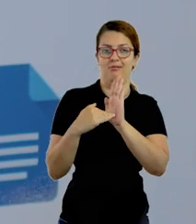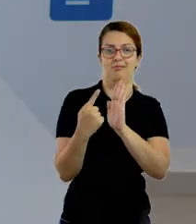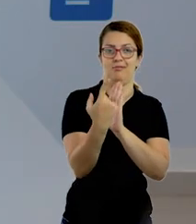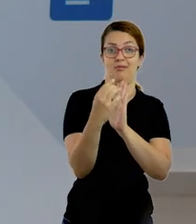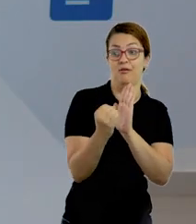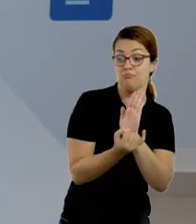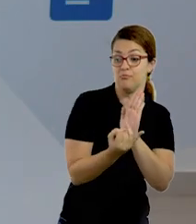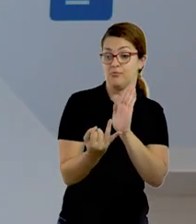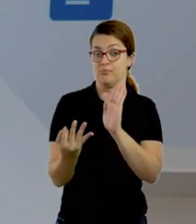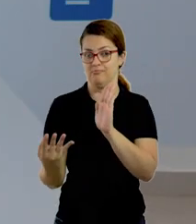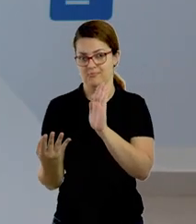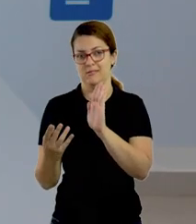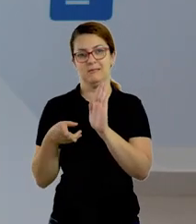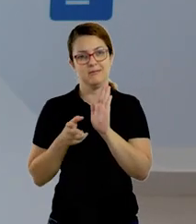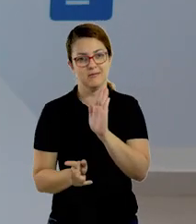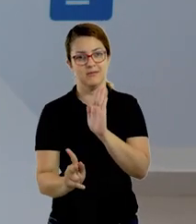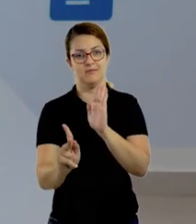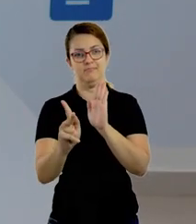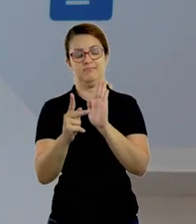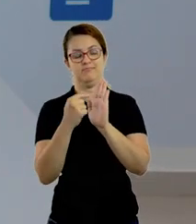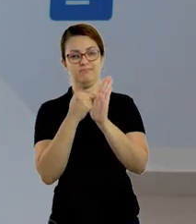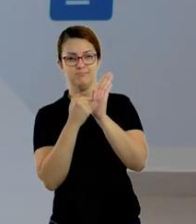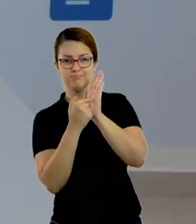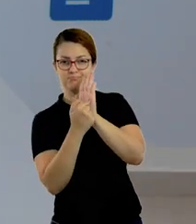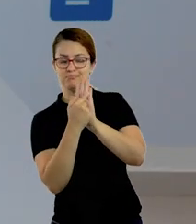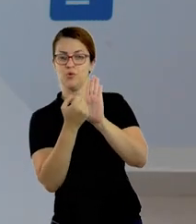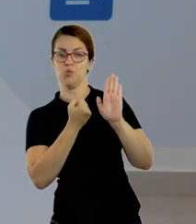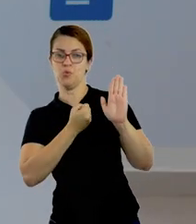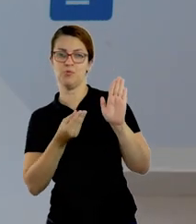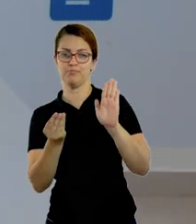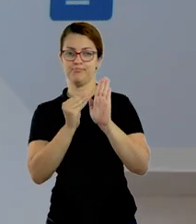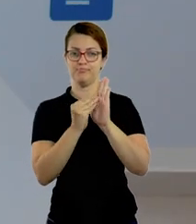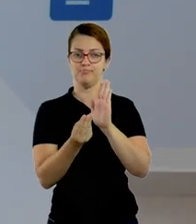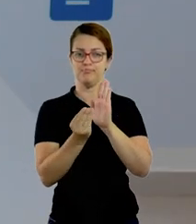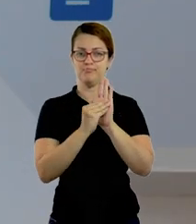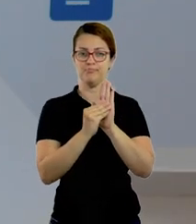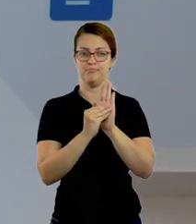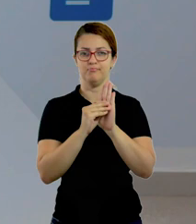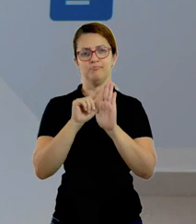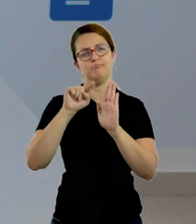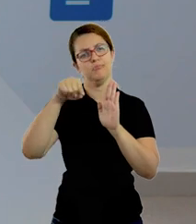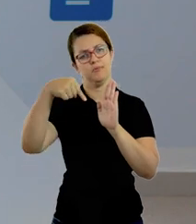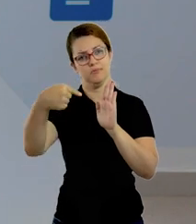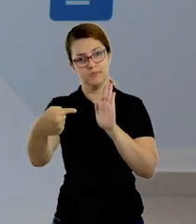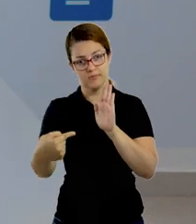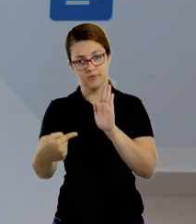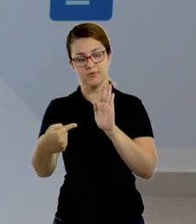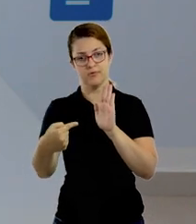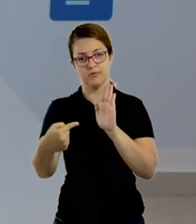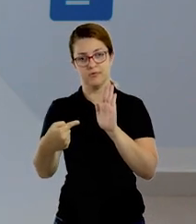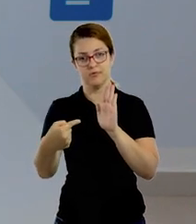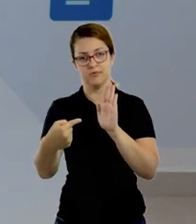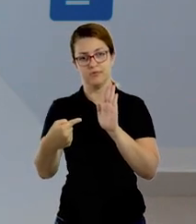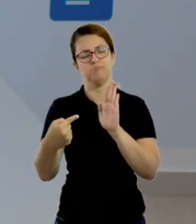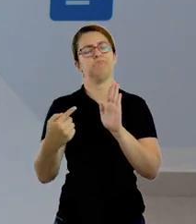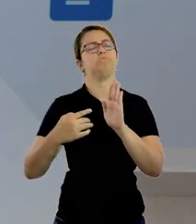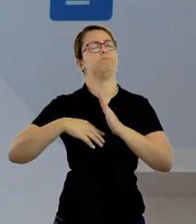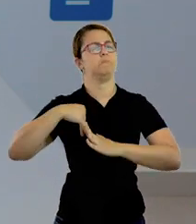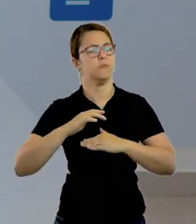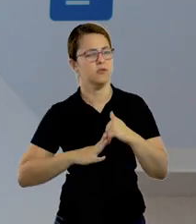10. Então, vai sempre estar destacado aqui os números. Após ela